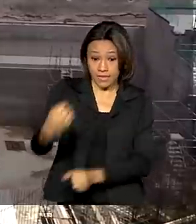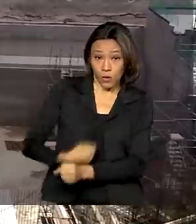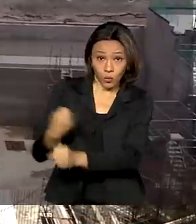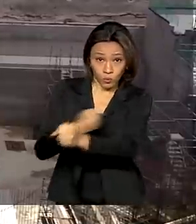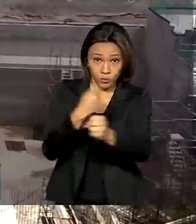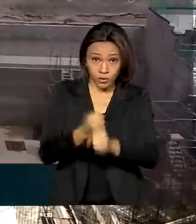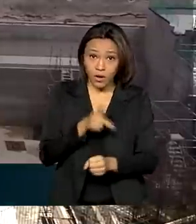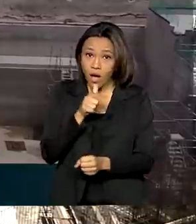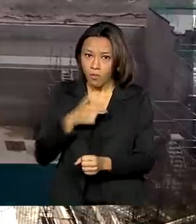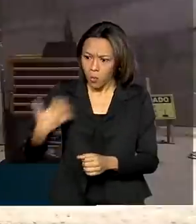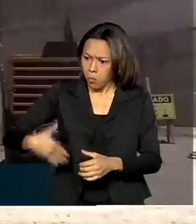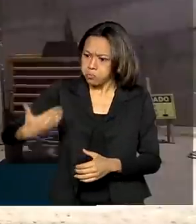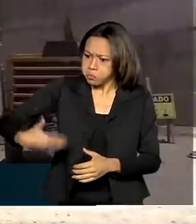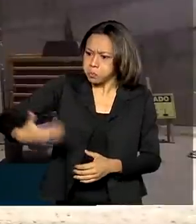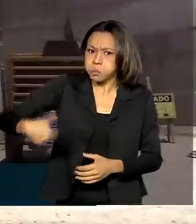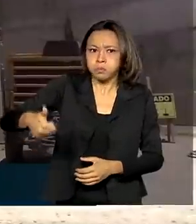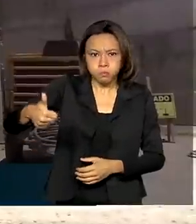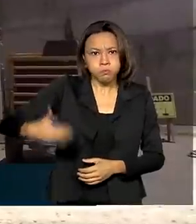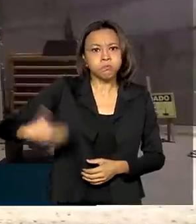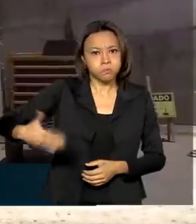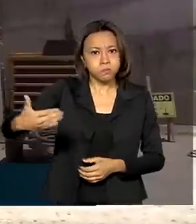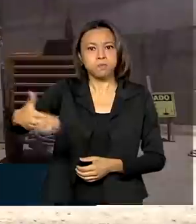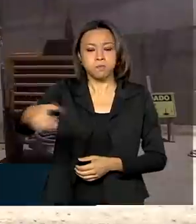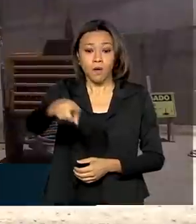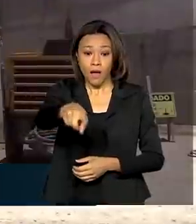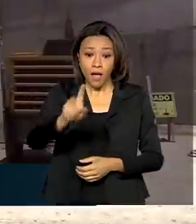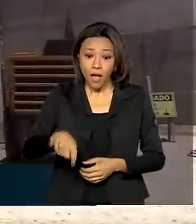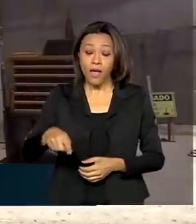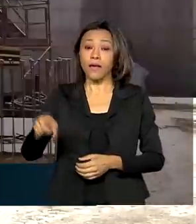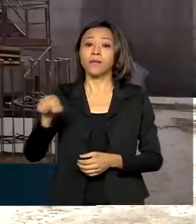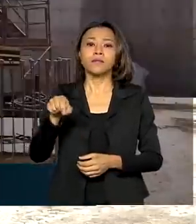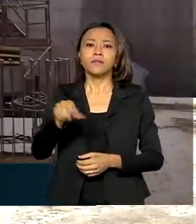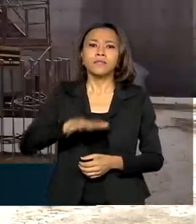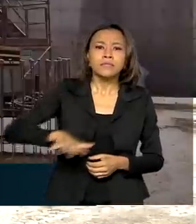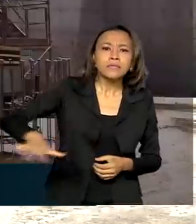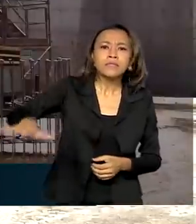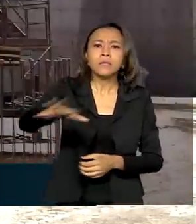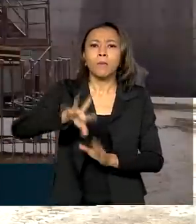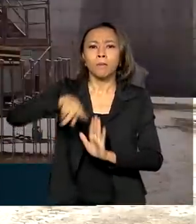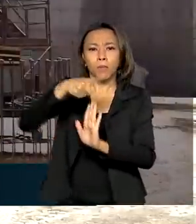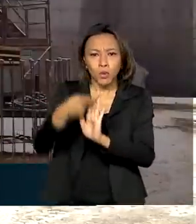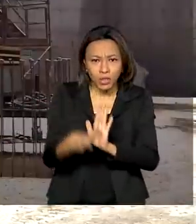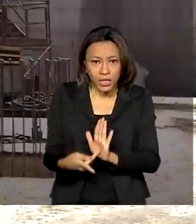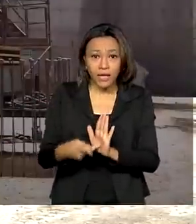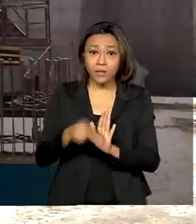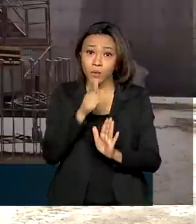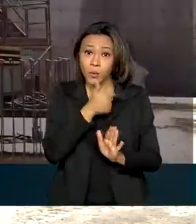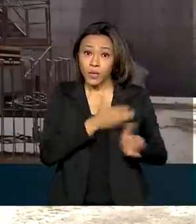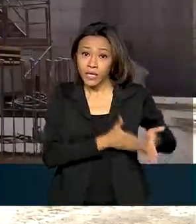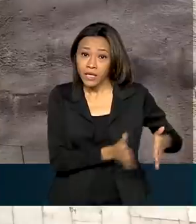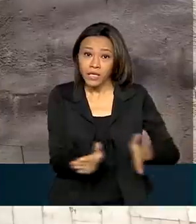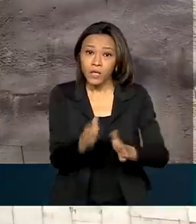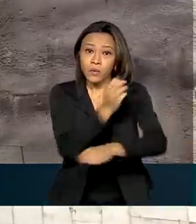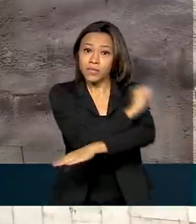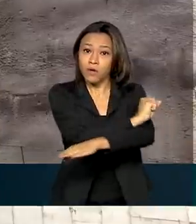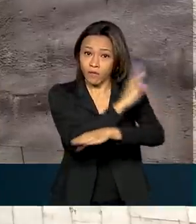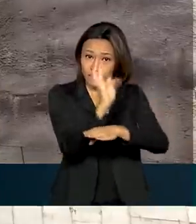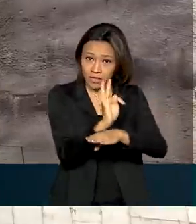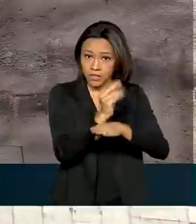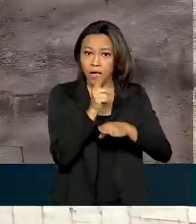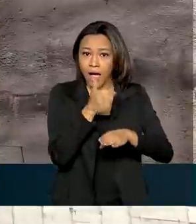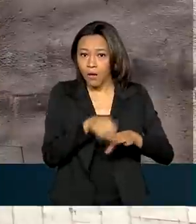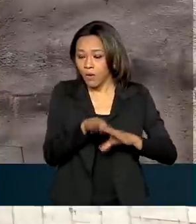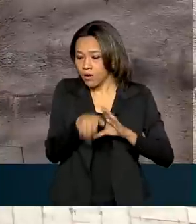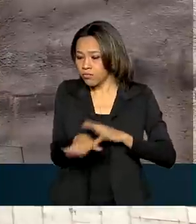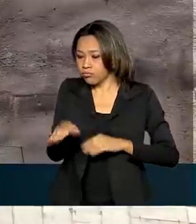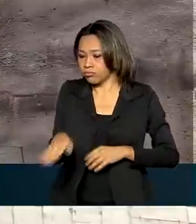bombeamento estão avançadas. Elas fazem parte do ramal Agreste, do projeto de integração do Rio São Francisco. O objetivo